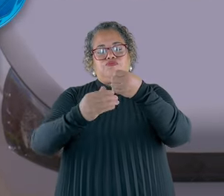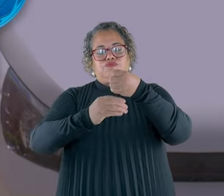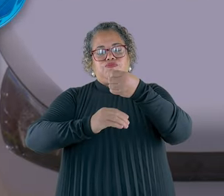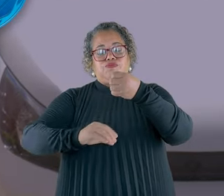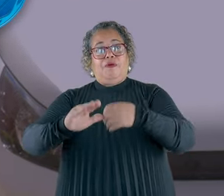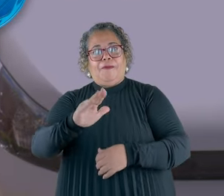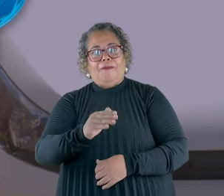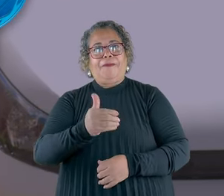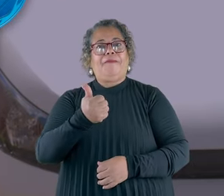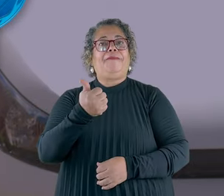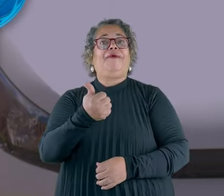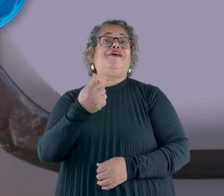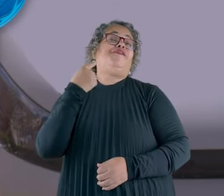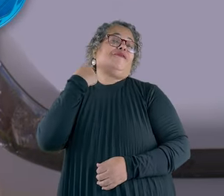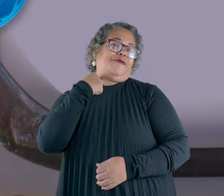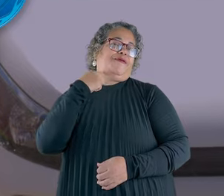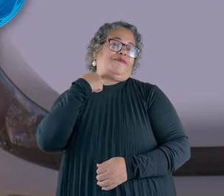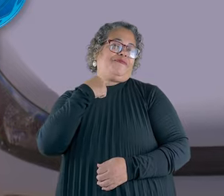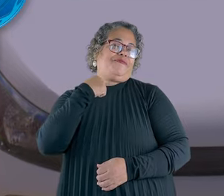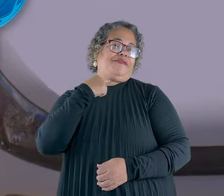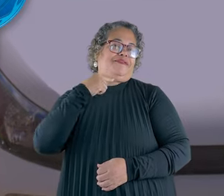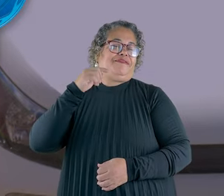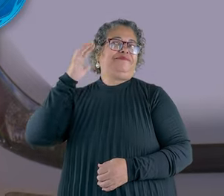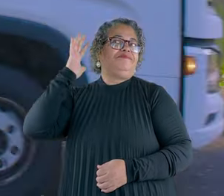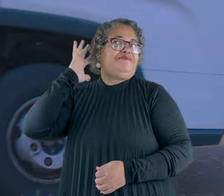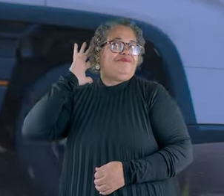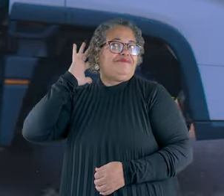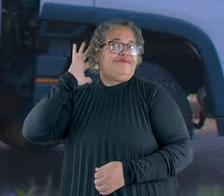Somos o melhor saneamento de Minas Gerais.